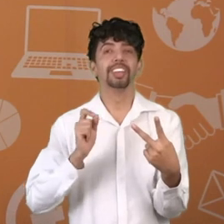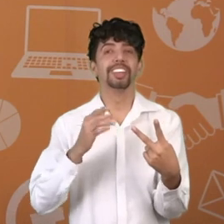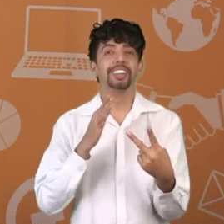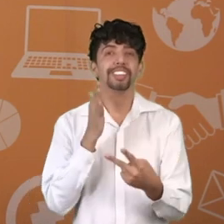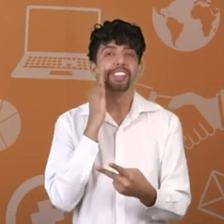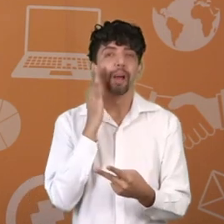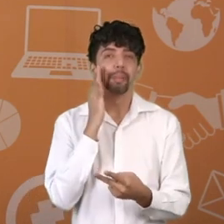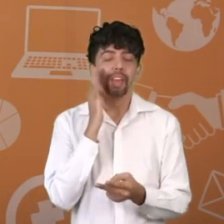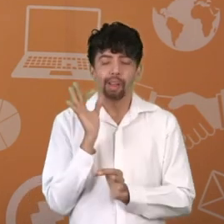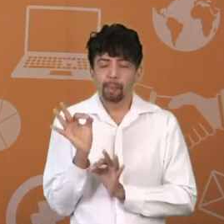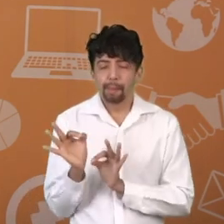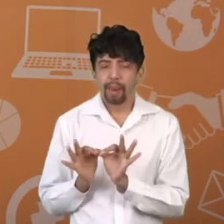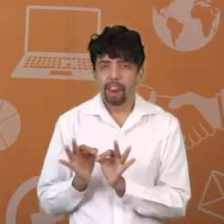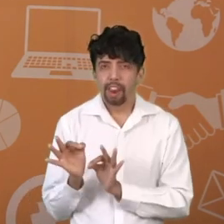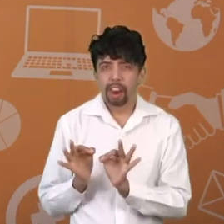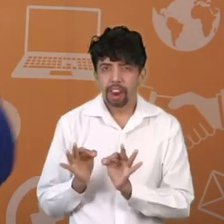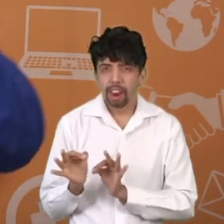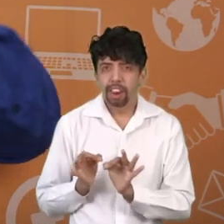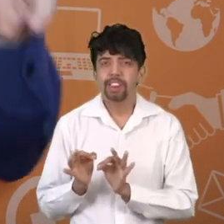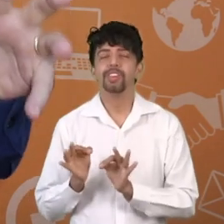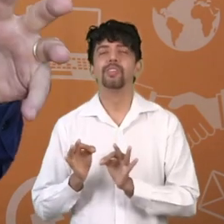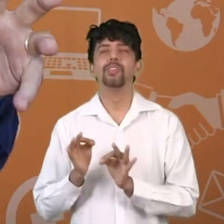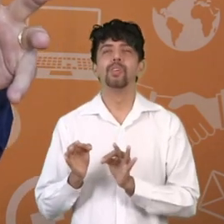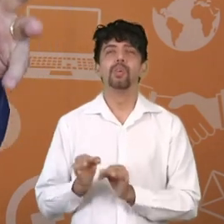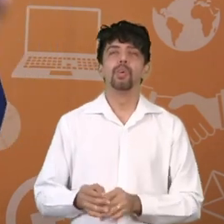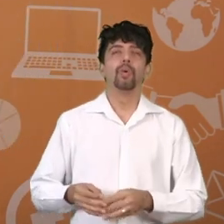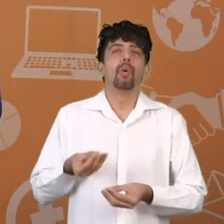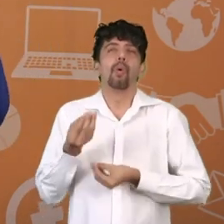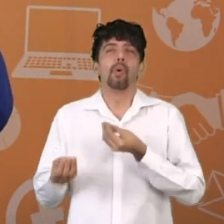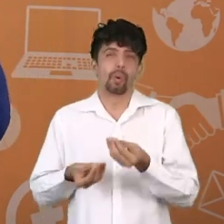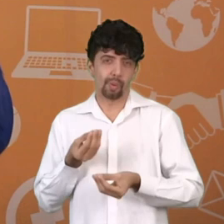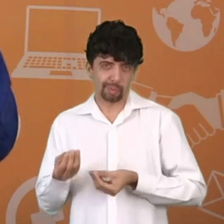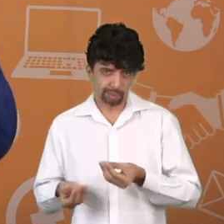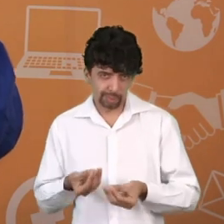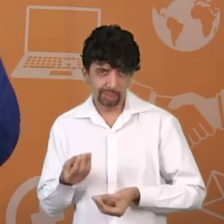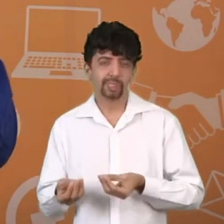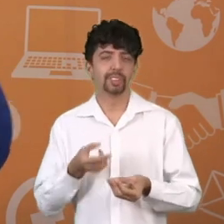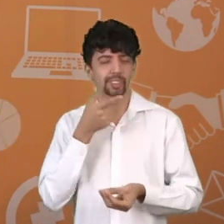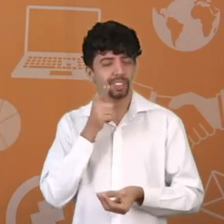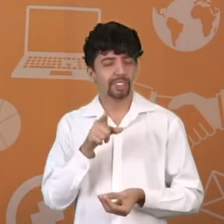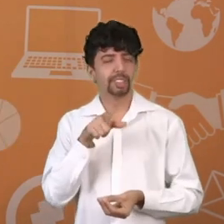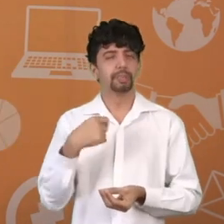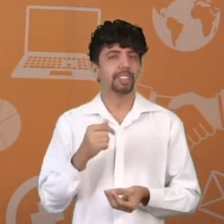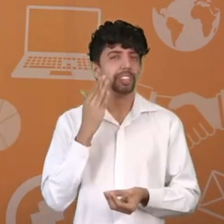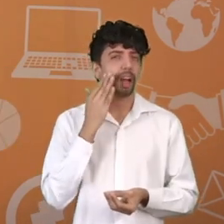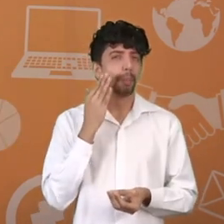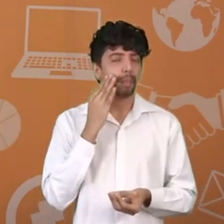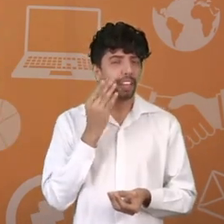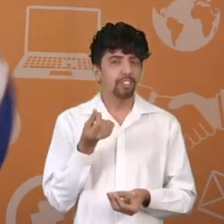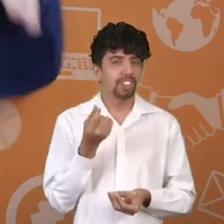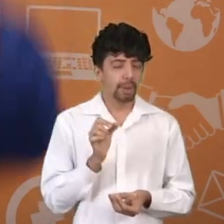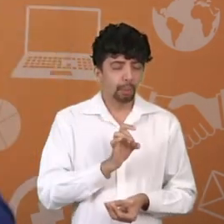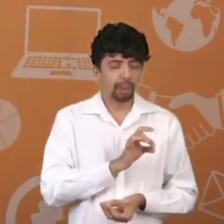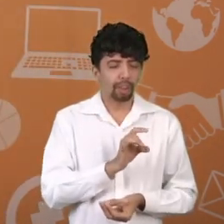fazer um bom diagnóstico. Um check-up financeiro. Eu preciso olhar para onde está indo cada centavo do meu dinheiro para